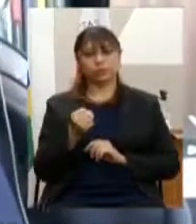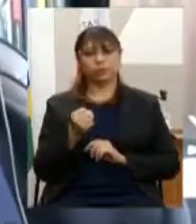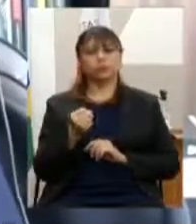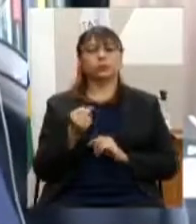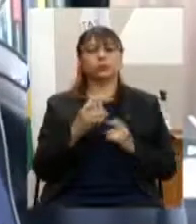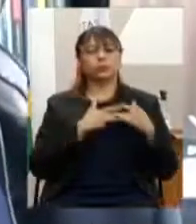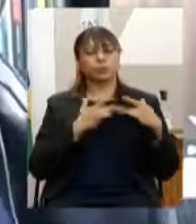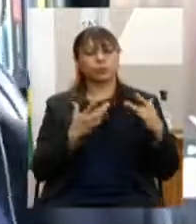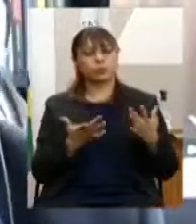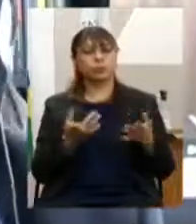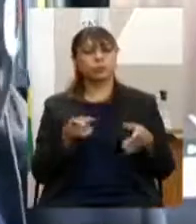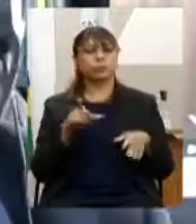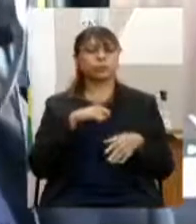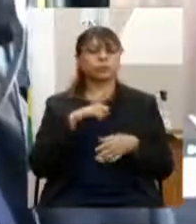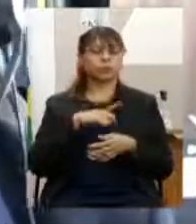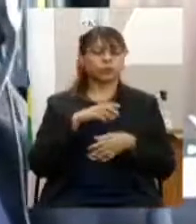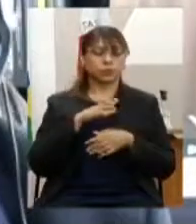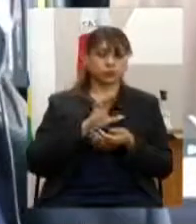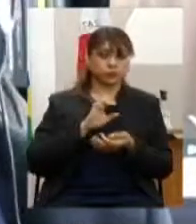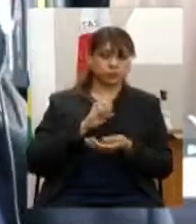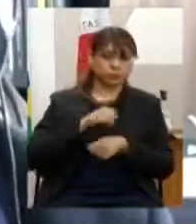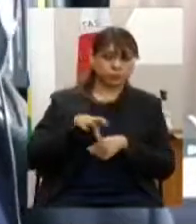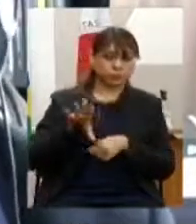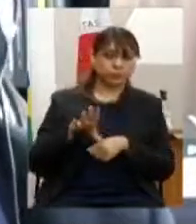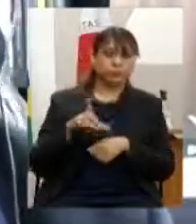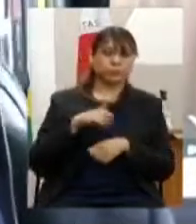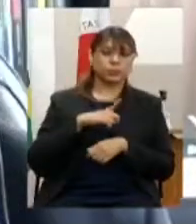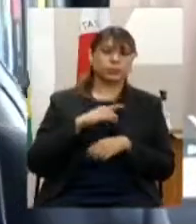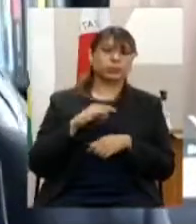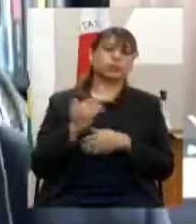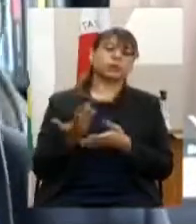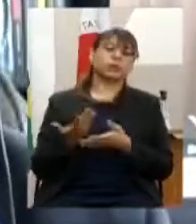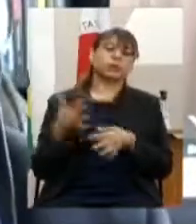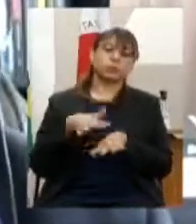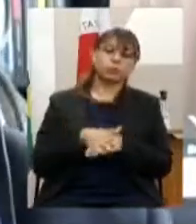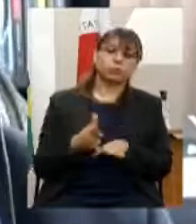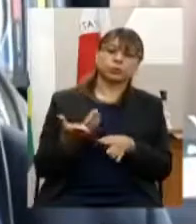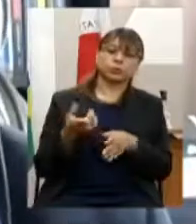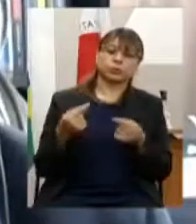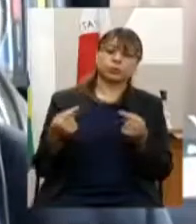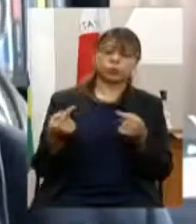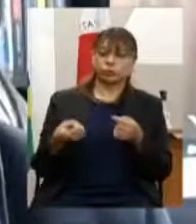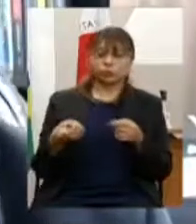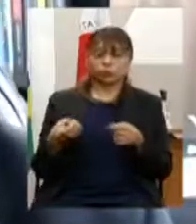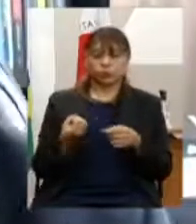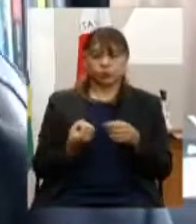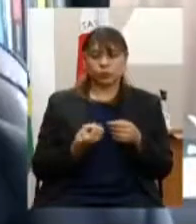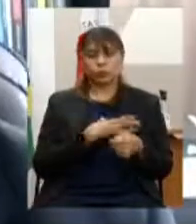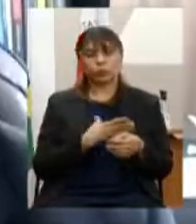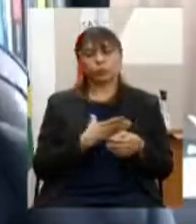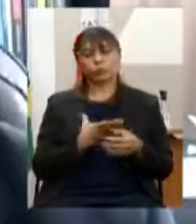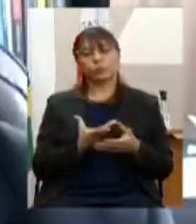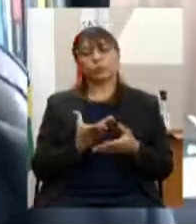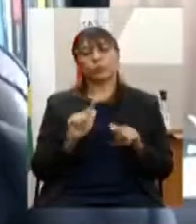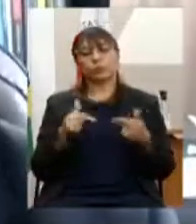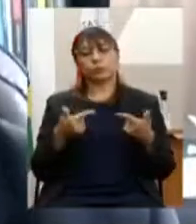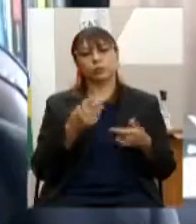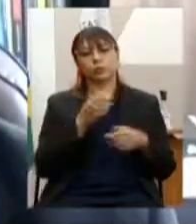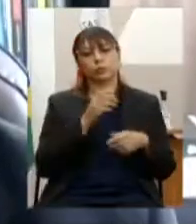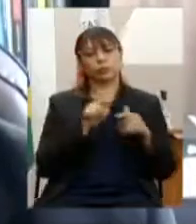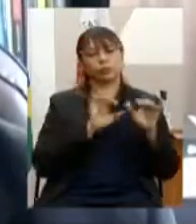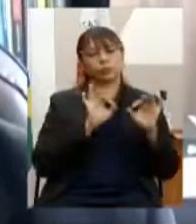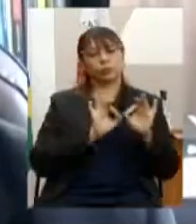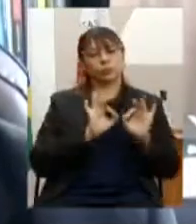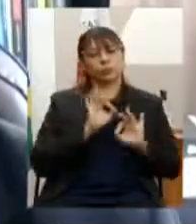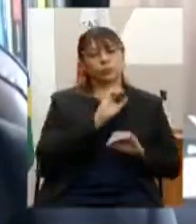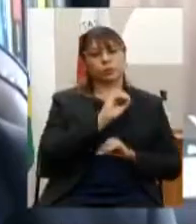seguintes encaminhamento avaliar possível inclusão de ação nova no programa 061 proteção